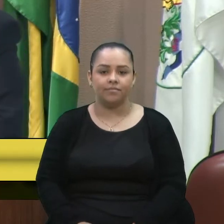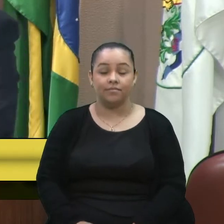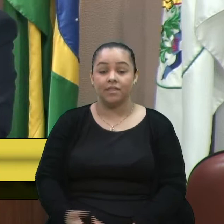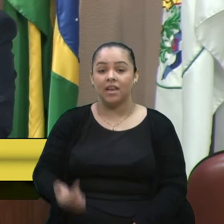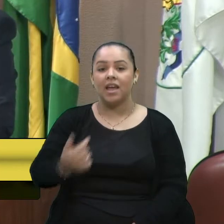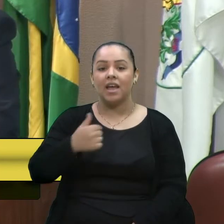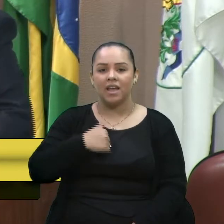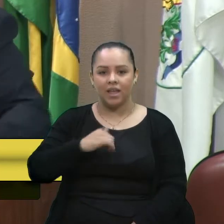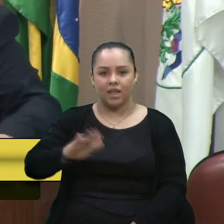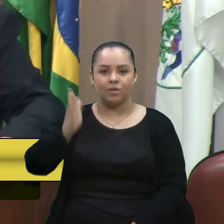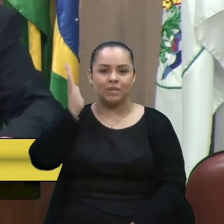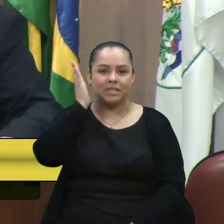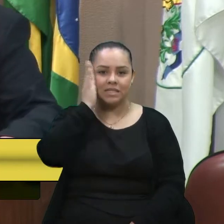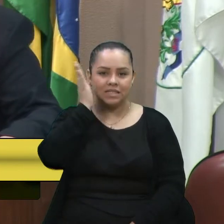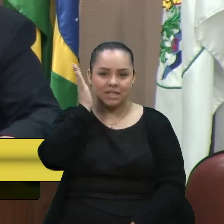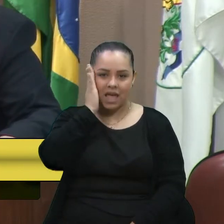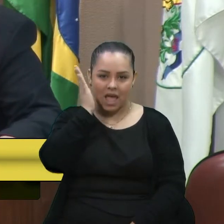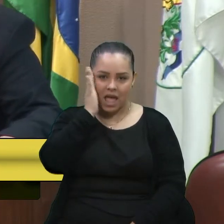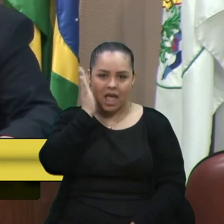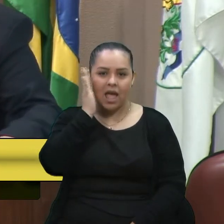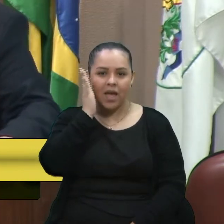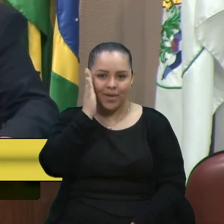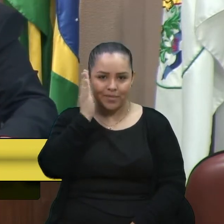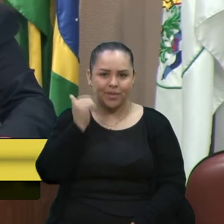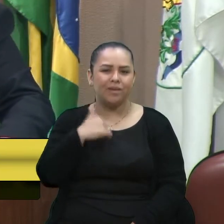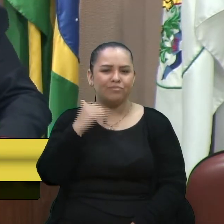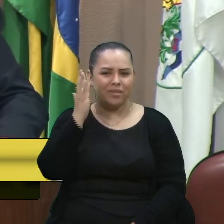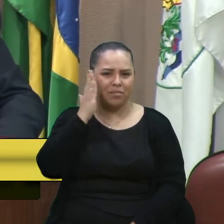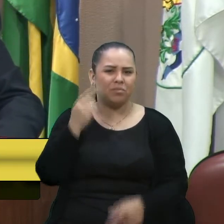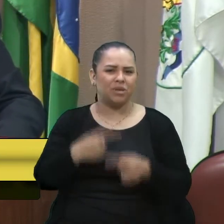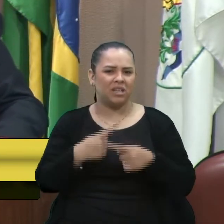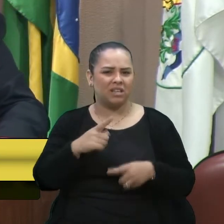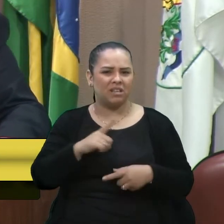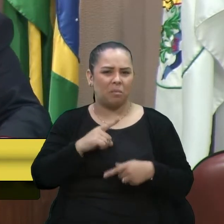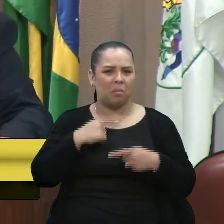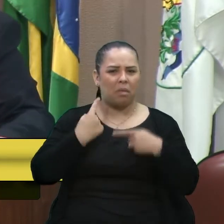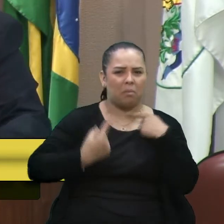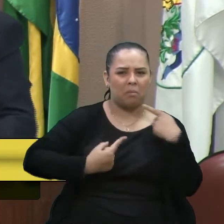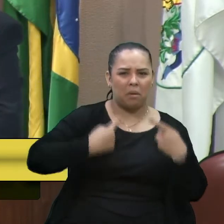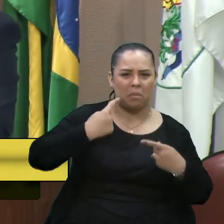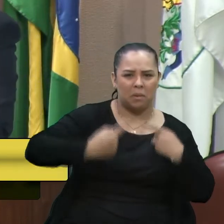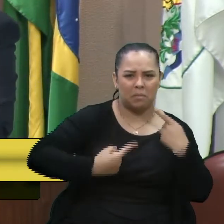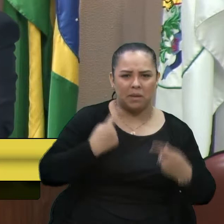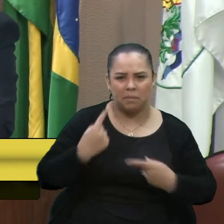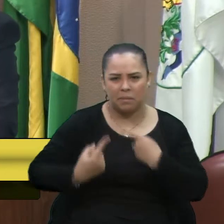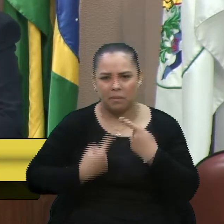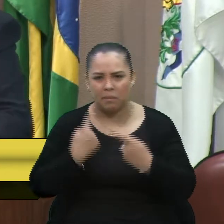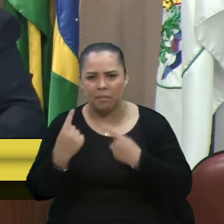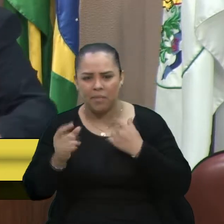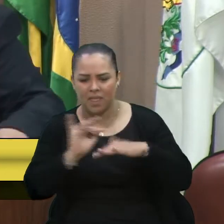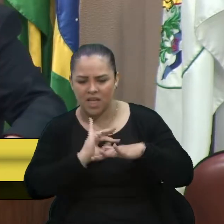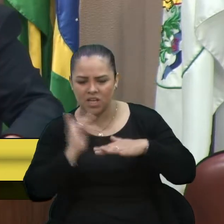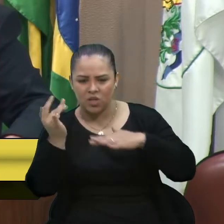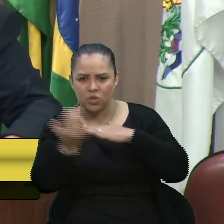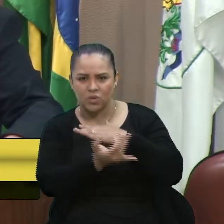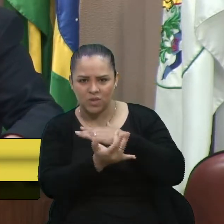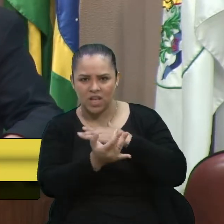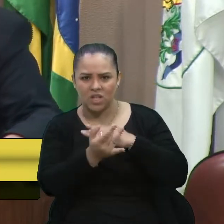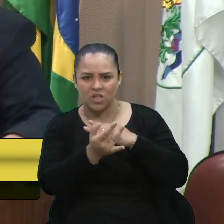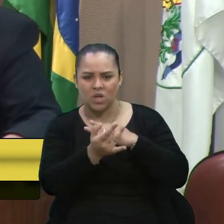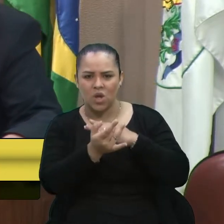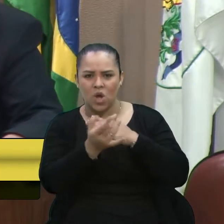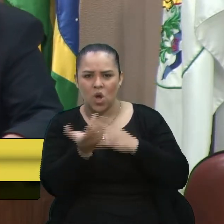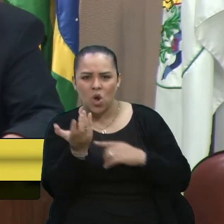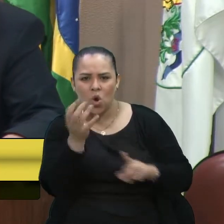muitos... Porque várias ofensas estão sendo vindo nas redes sociais contra uma classe